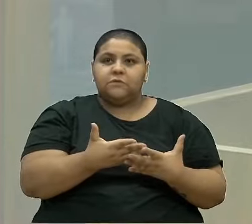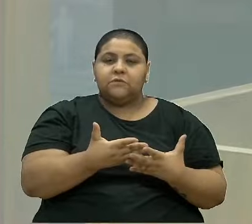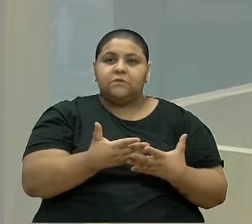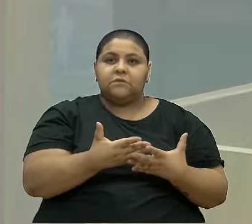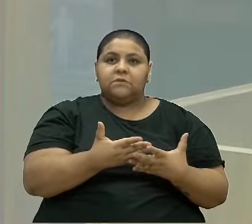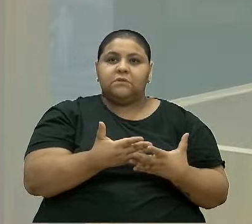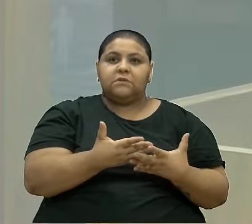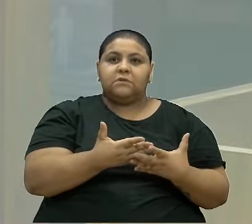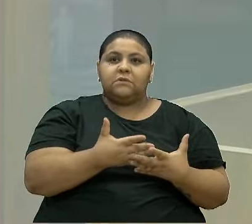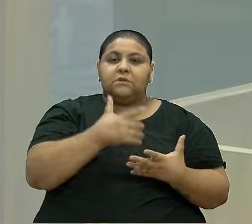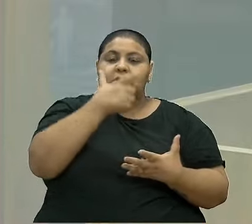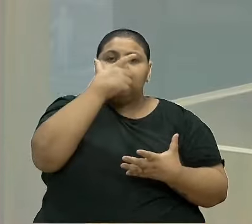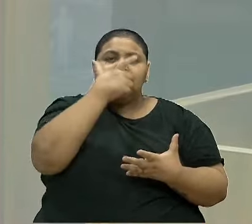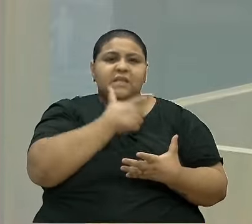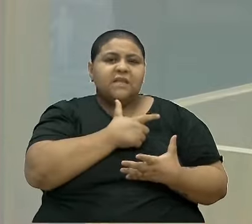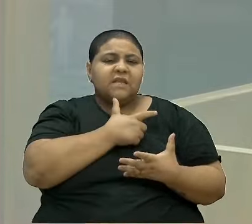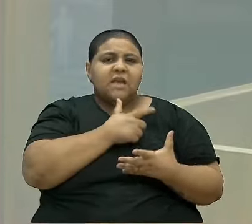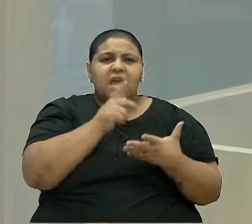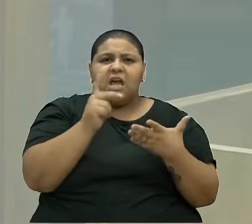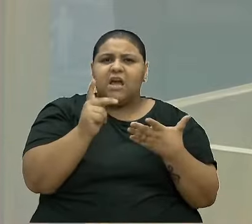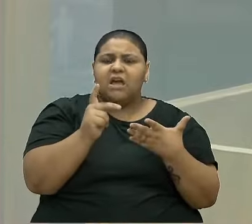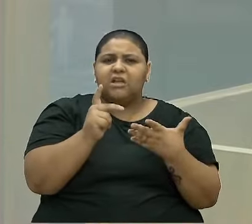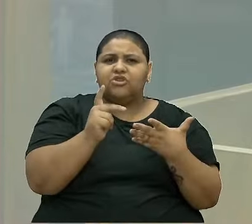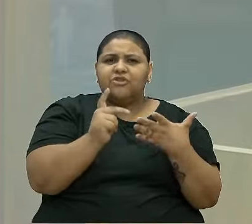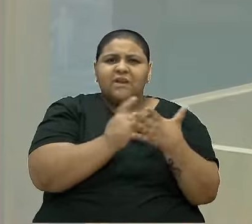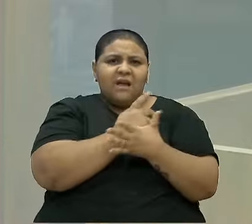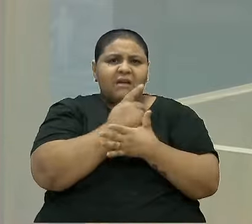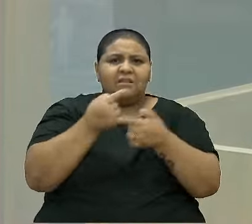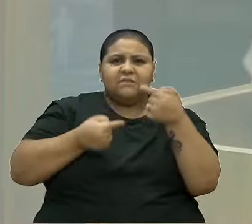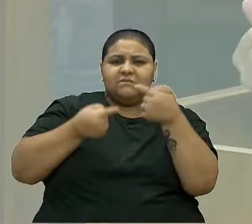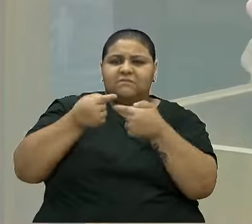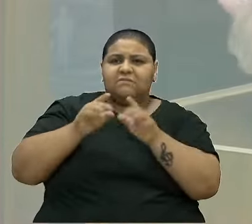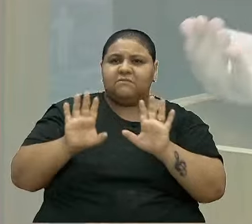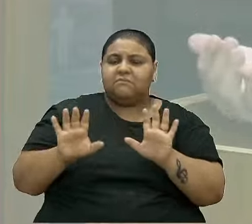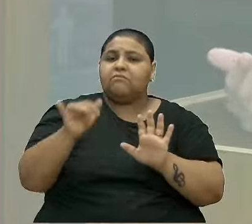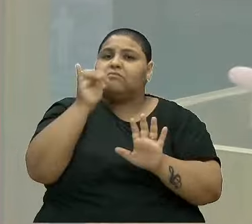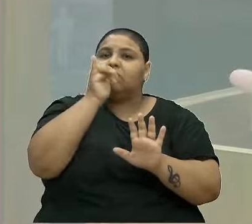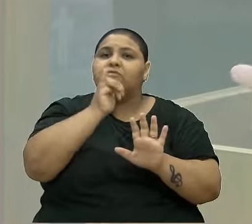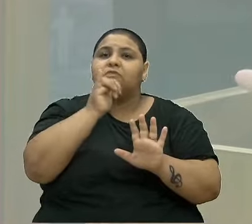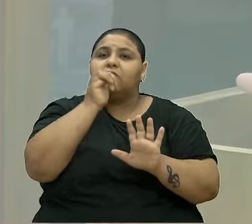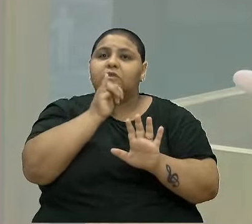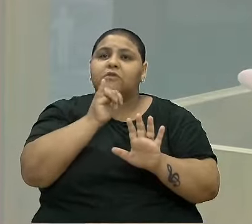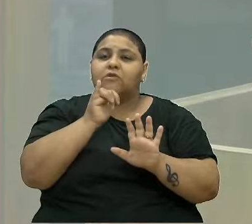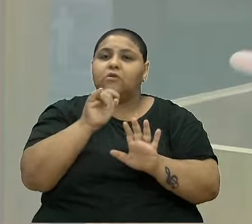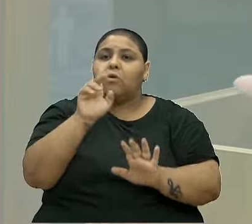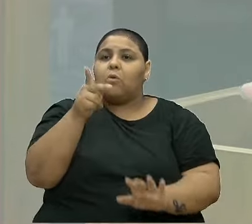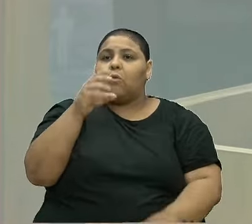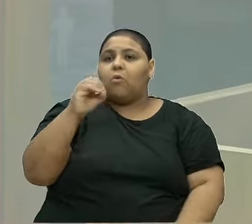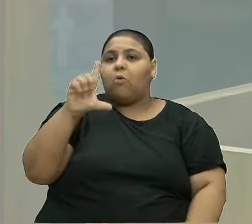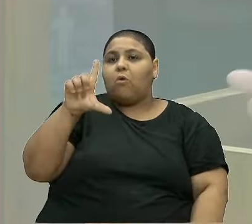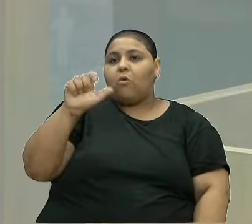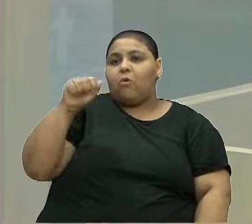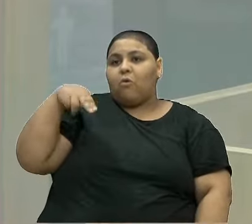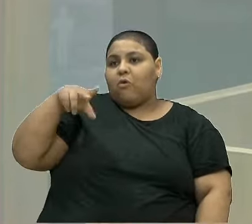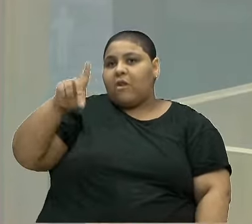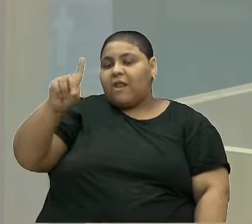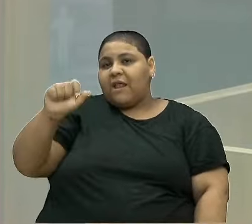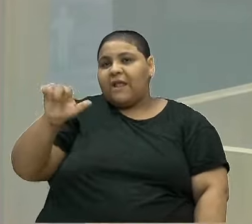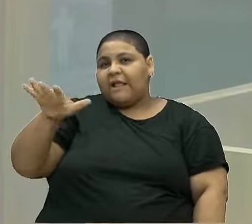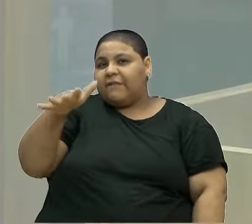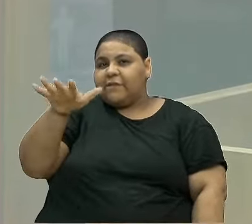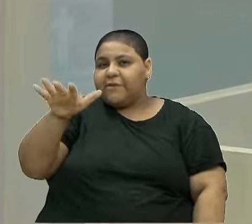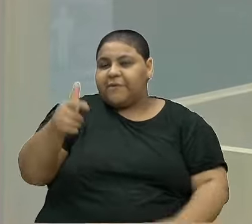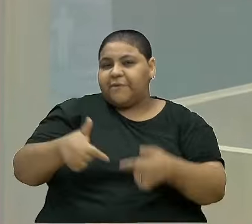contestam de forma veemente essa discussão. Cito, por exemplo, a Holanda. A Holanda que tem uma média de